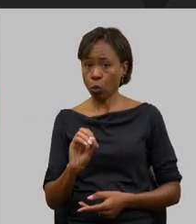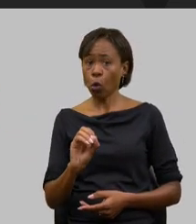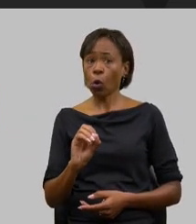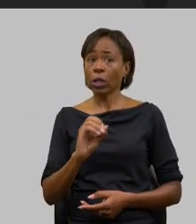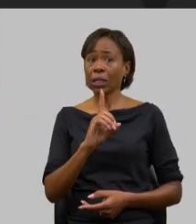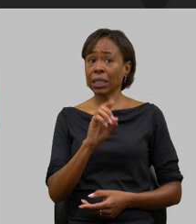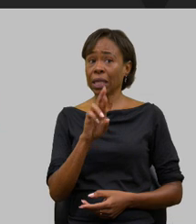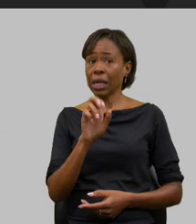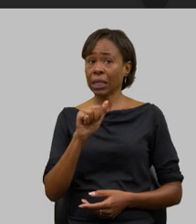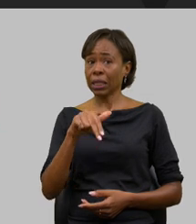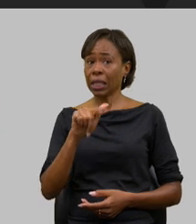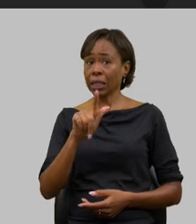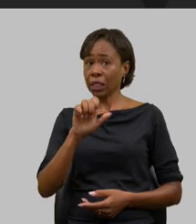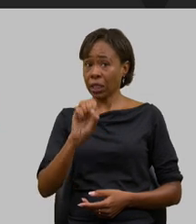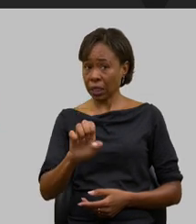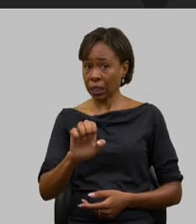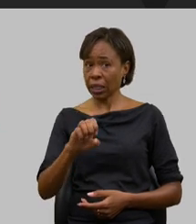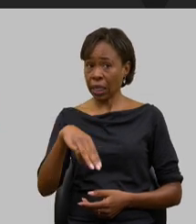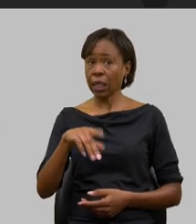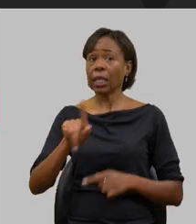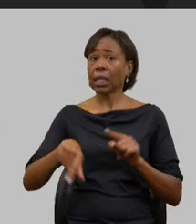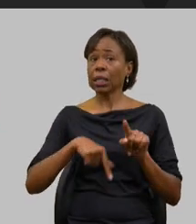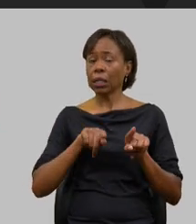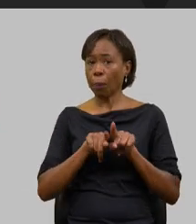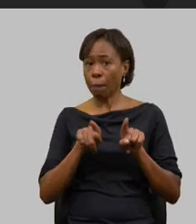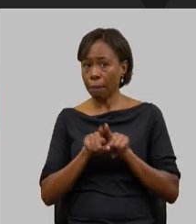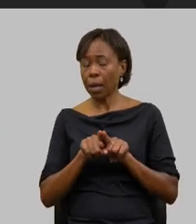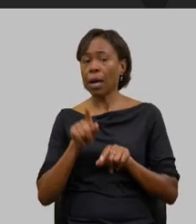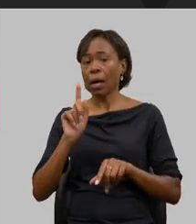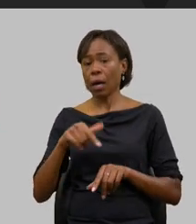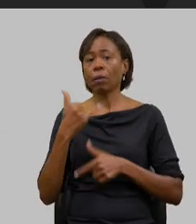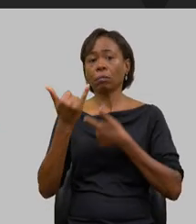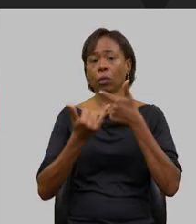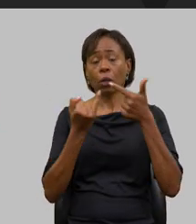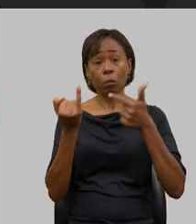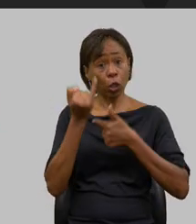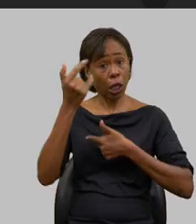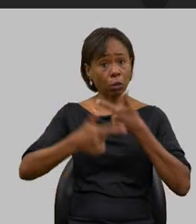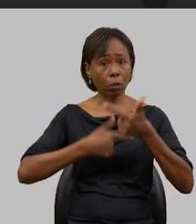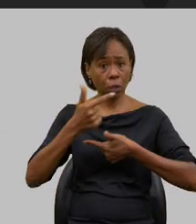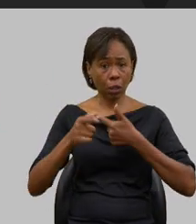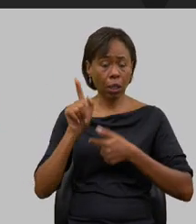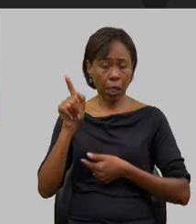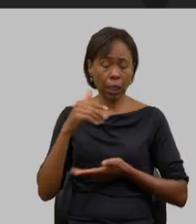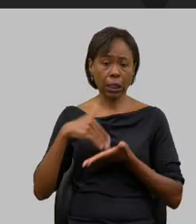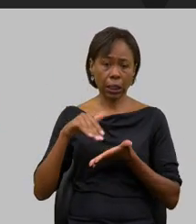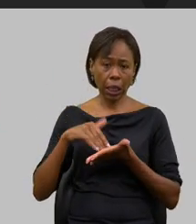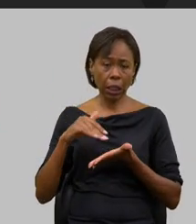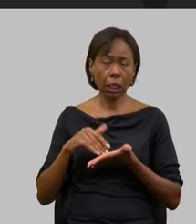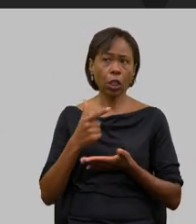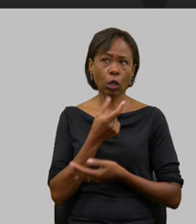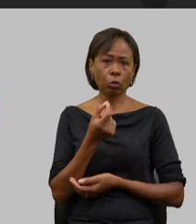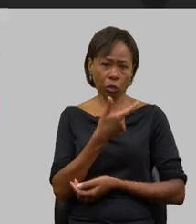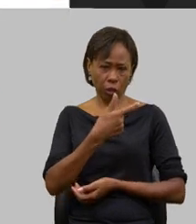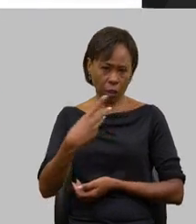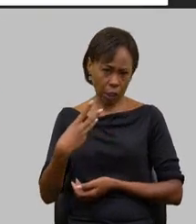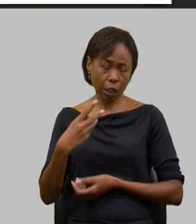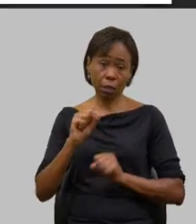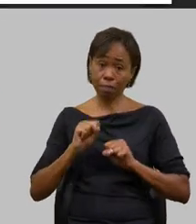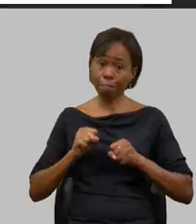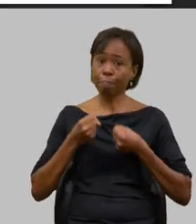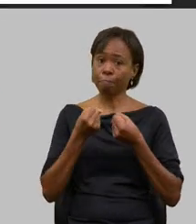também são ações importantes que nós temos feito lá na Secretaria da Agricultura em 2023 nós recuperamos